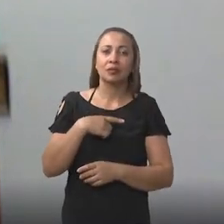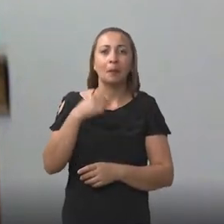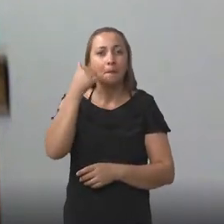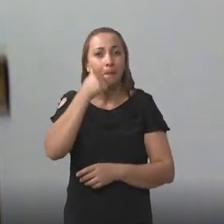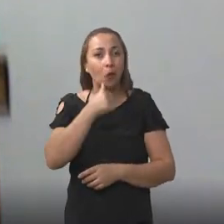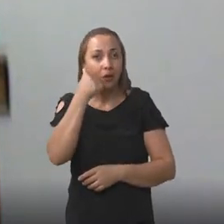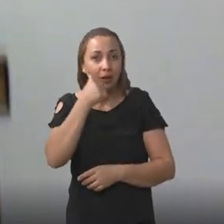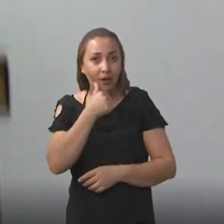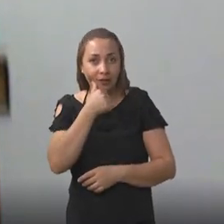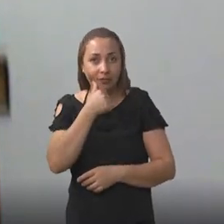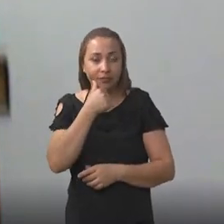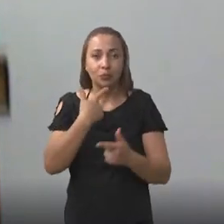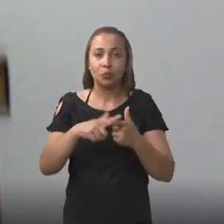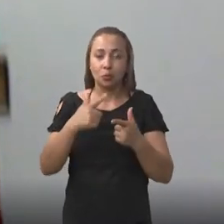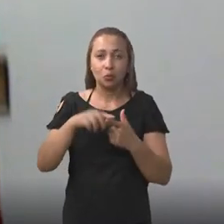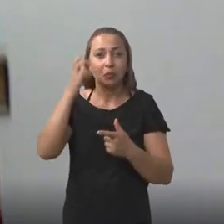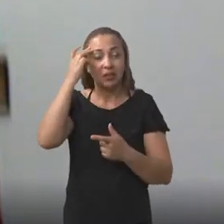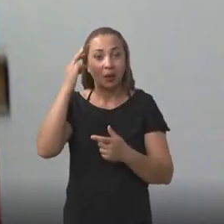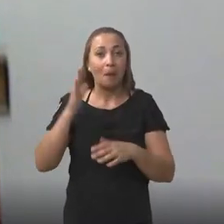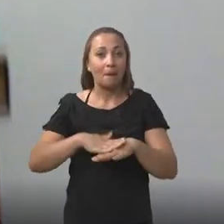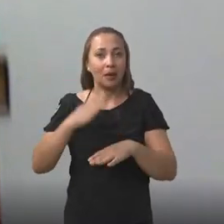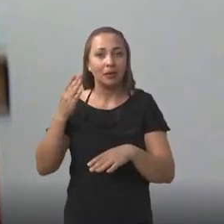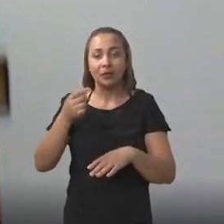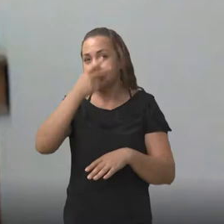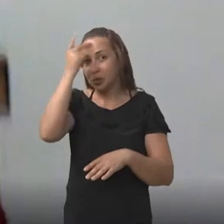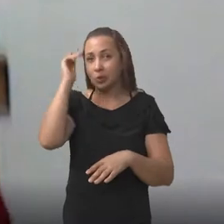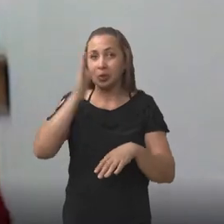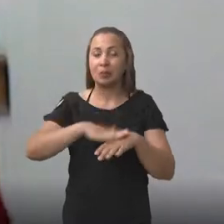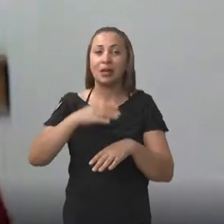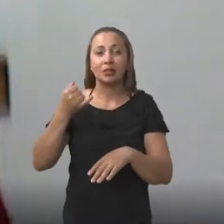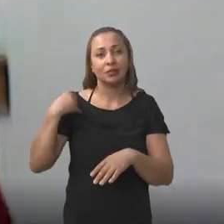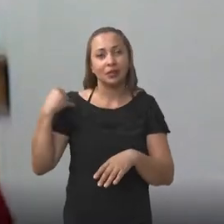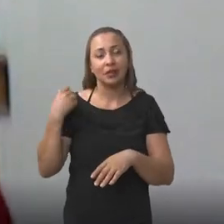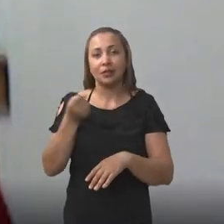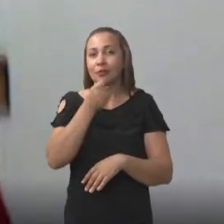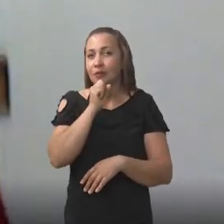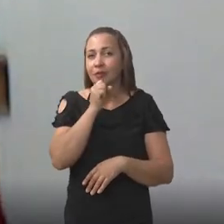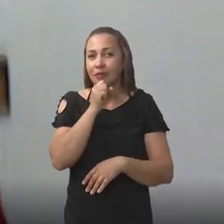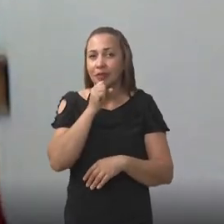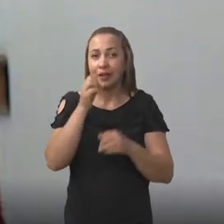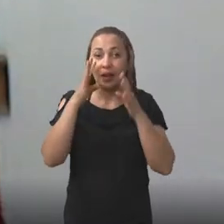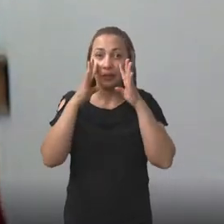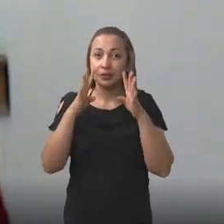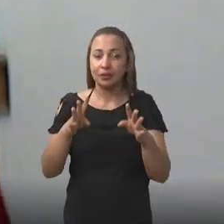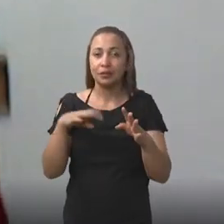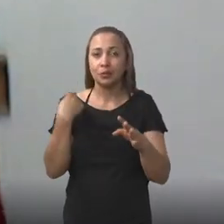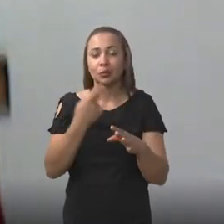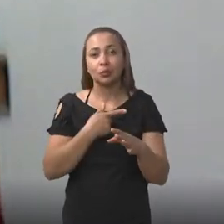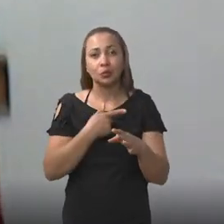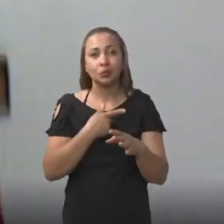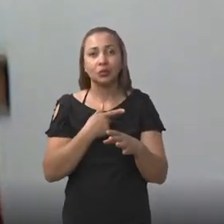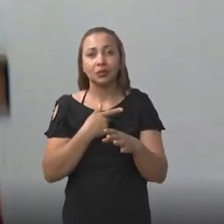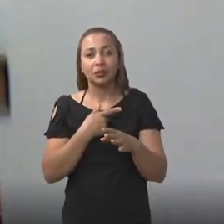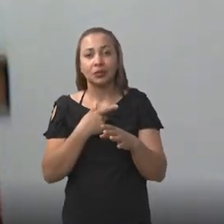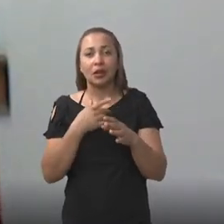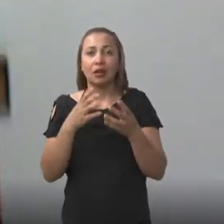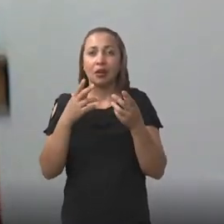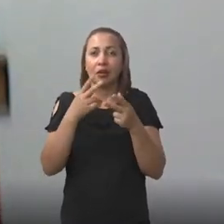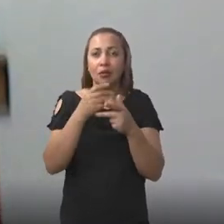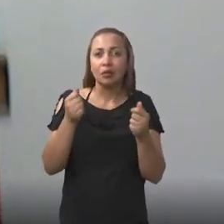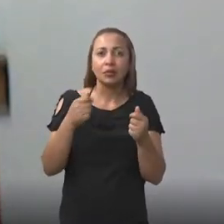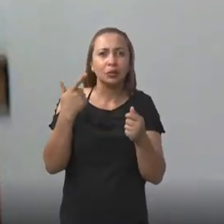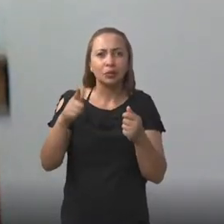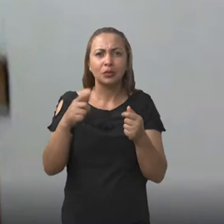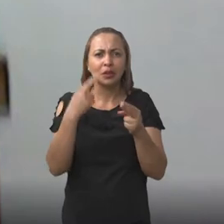prevalência elevada foram mulheres e pessoas mais velhas. Uma coisa que chamou a atenção da gente foi que